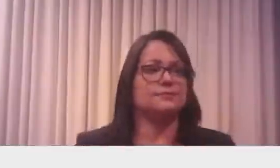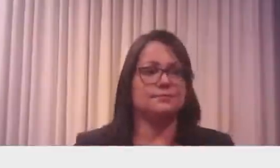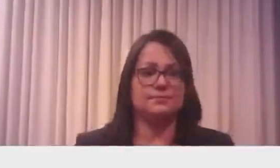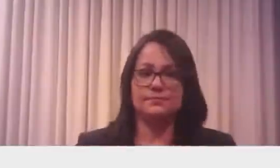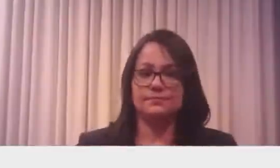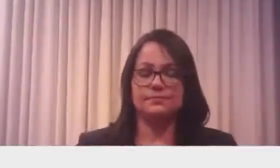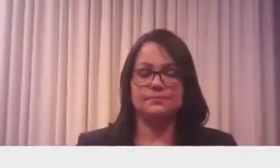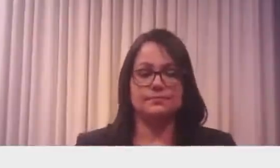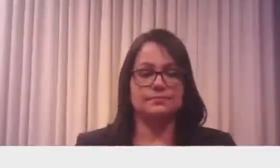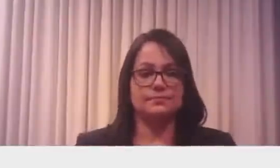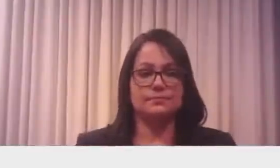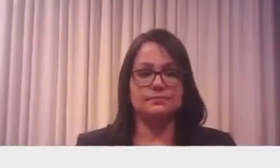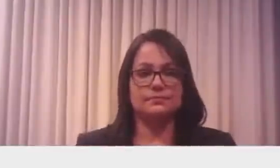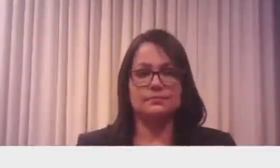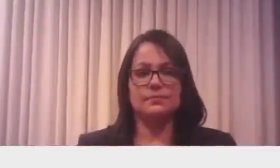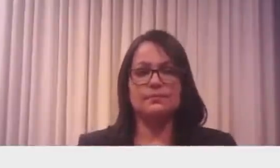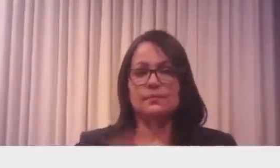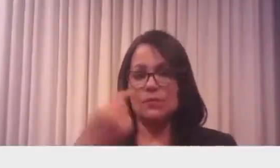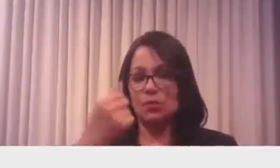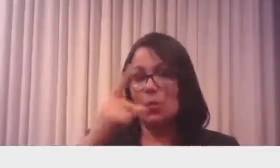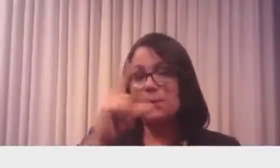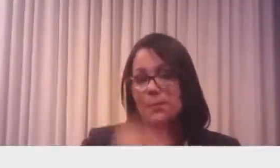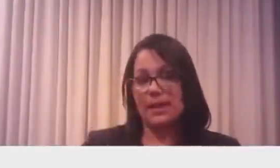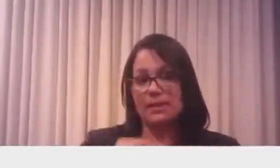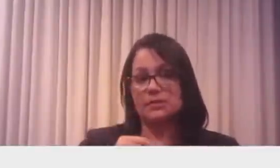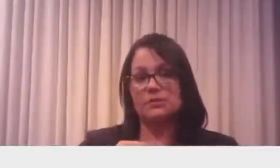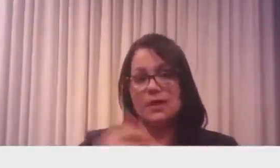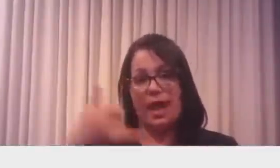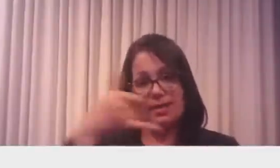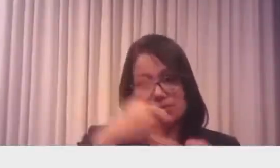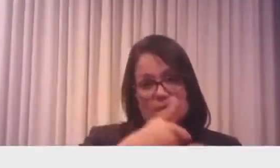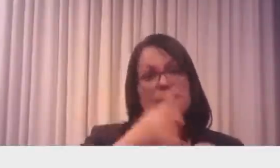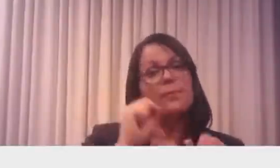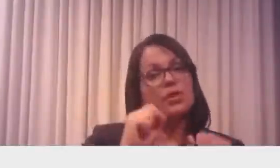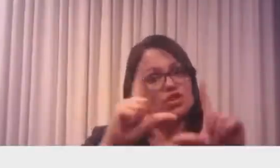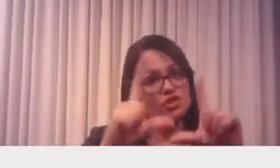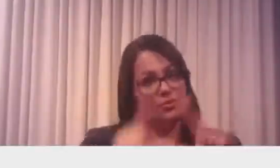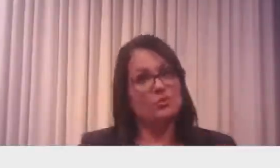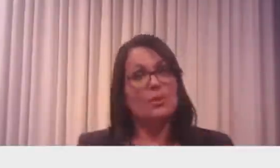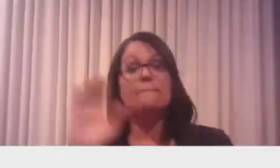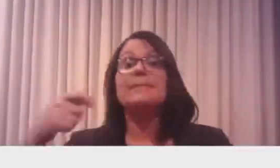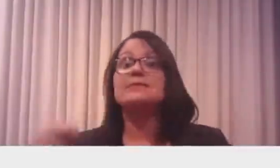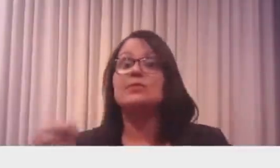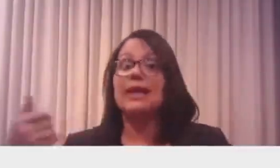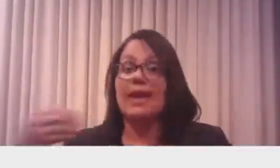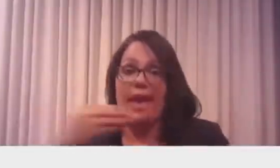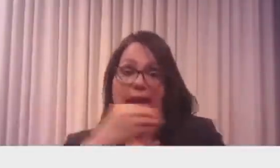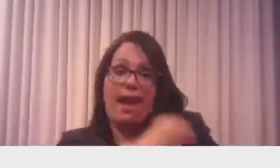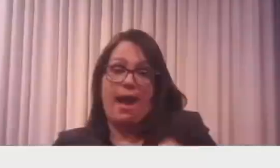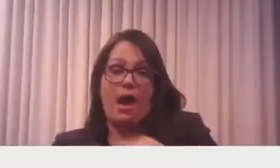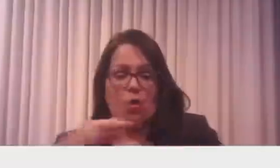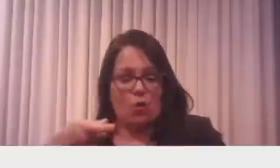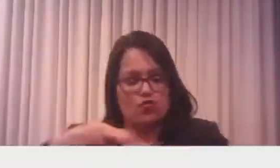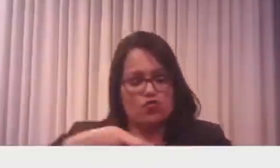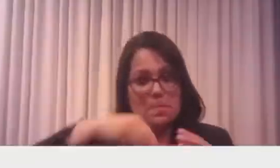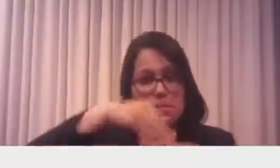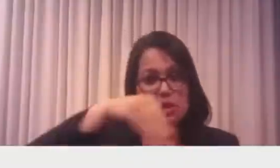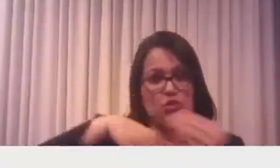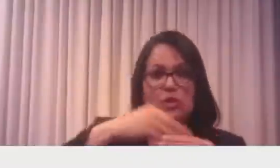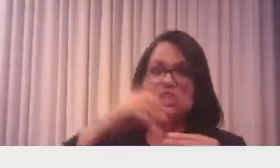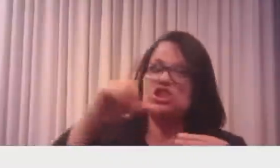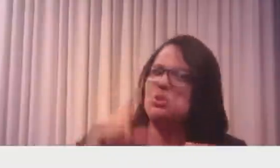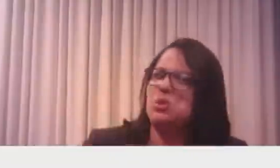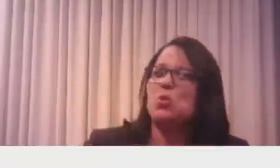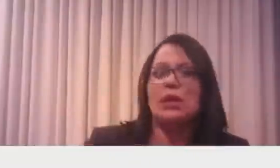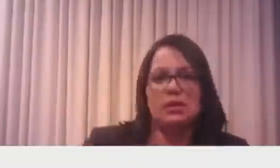o preço da gasolina pode diminuir um pouco se diminuir a concentração de etanol na gasolina, mas